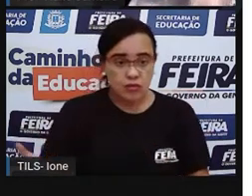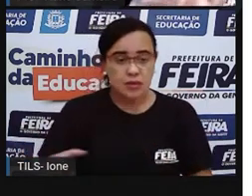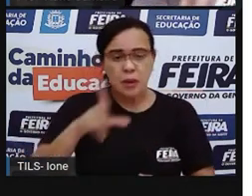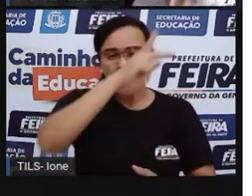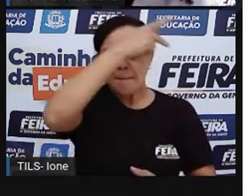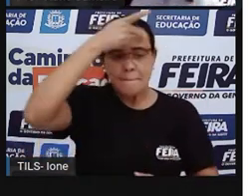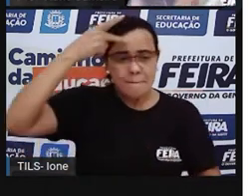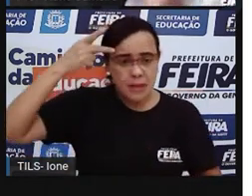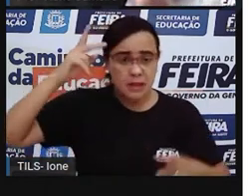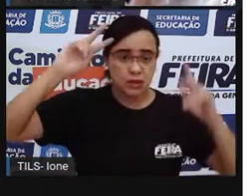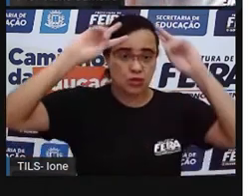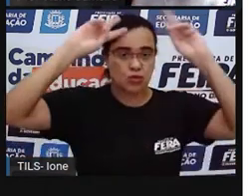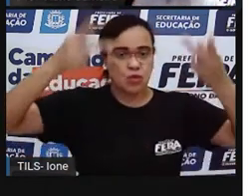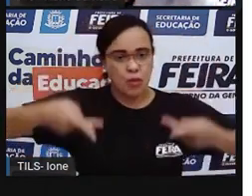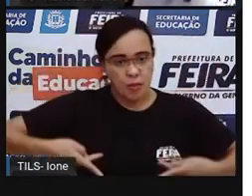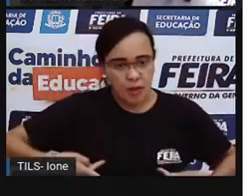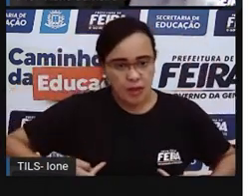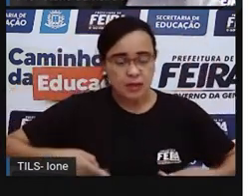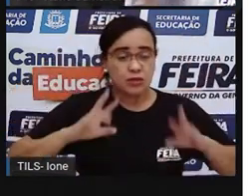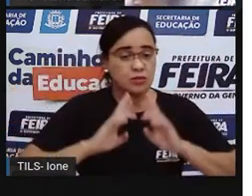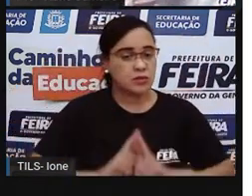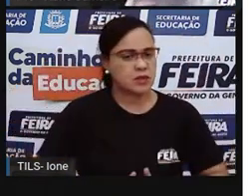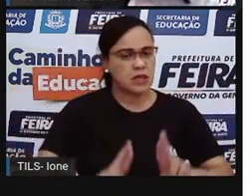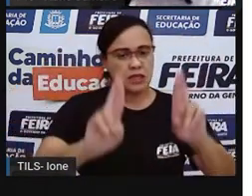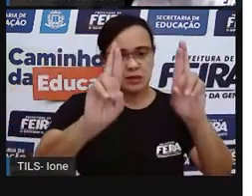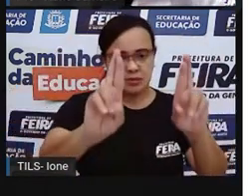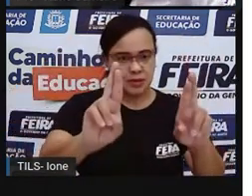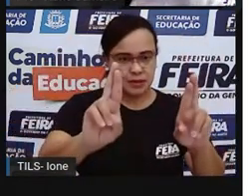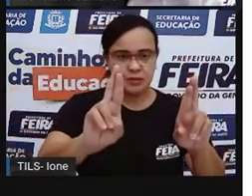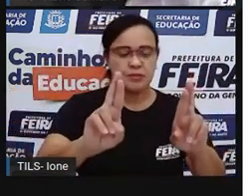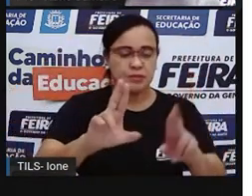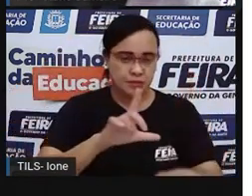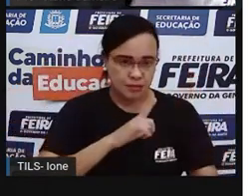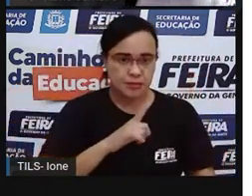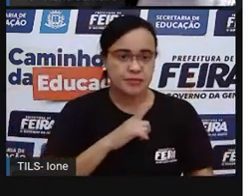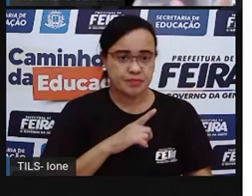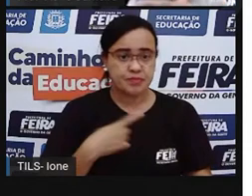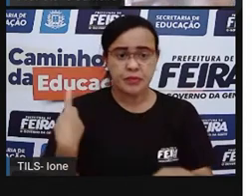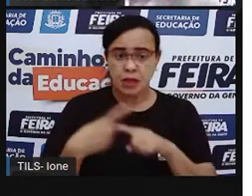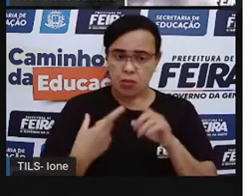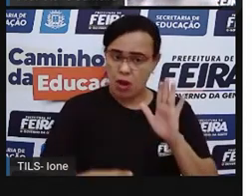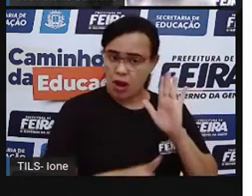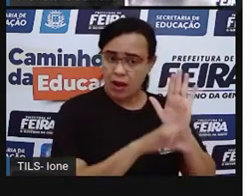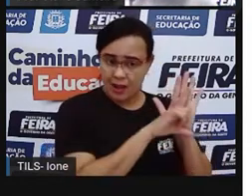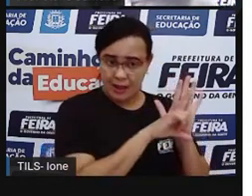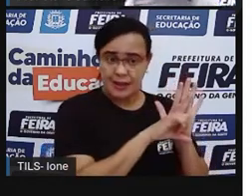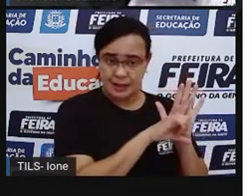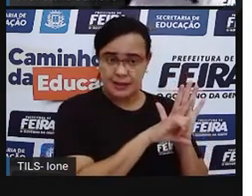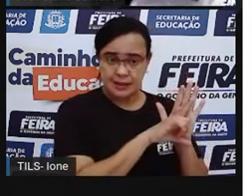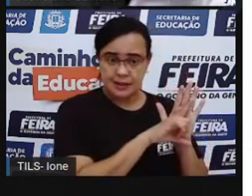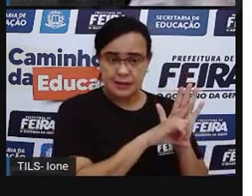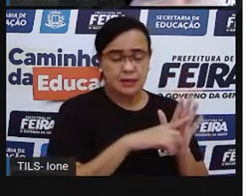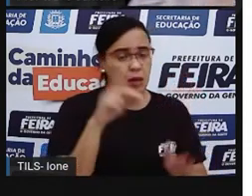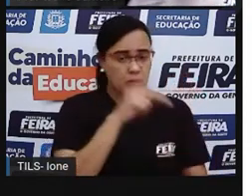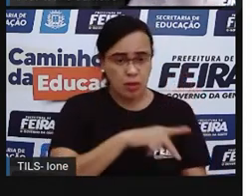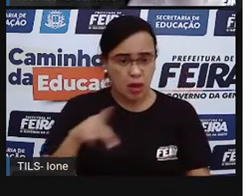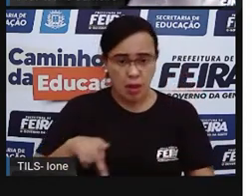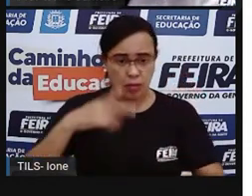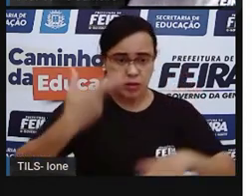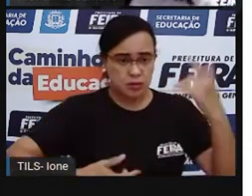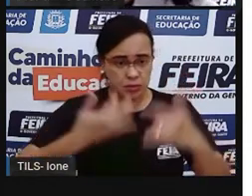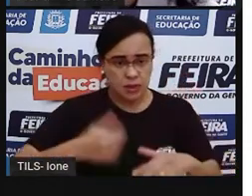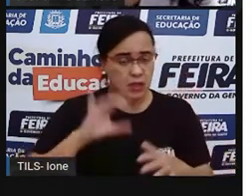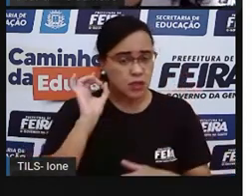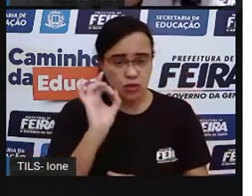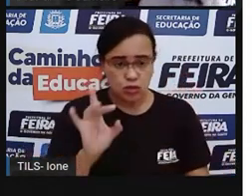direitos que precisam ser respeitados e protegidos, porque é lei. Não é só porque a Proiem está falando, é porque é lei. E